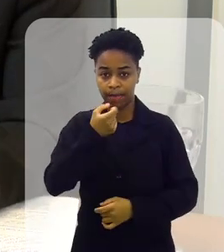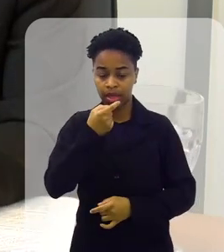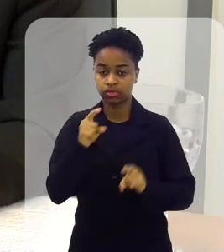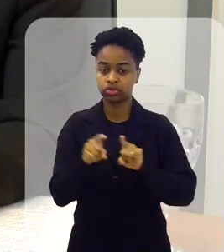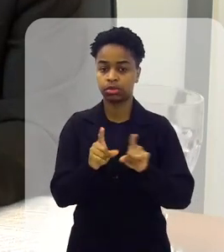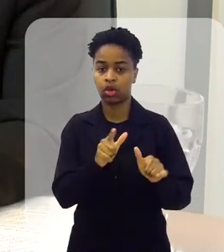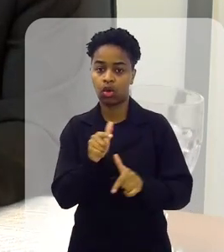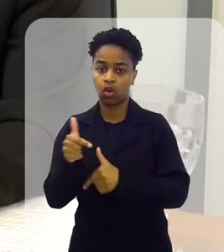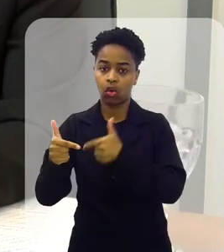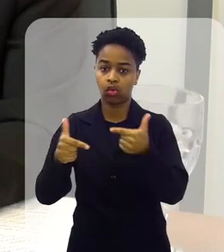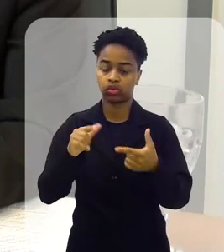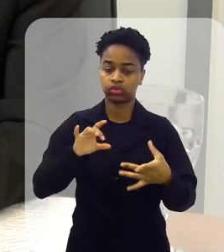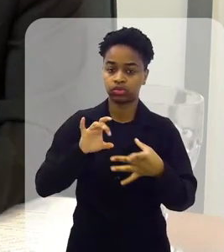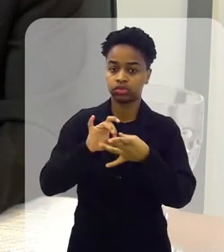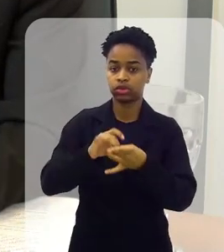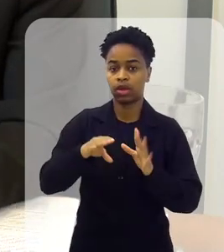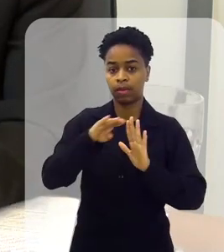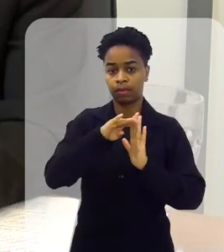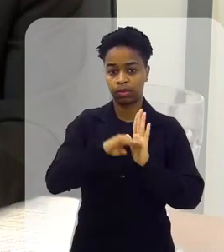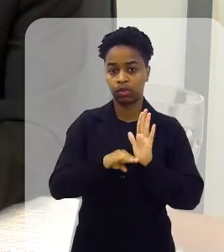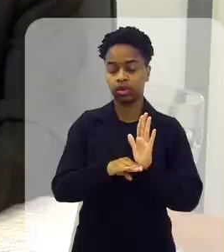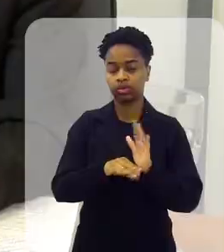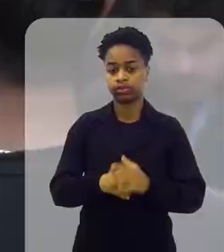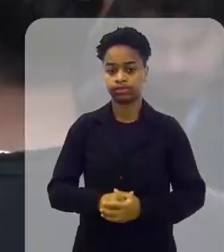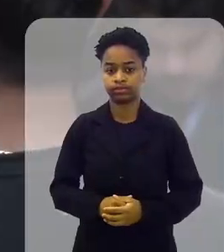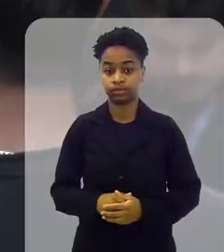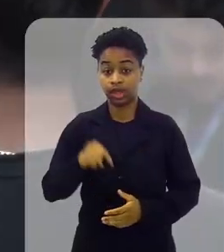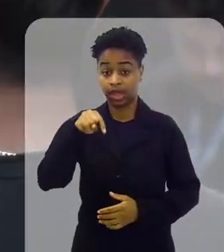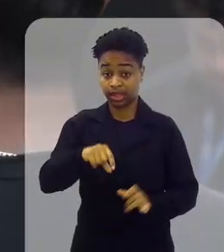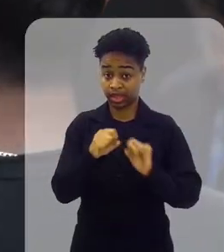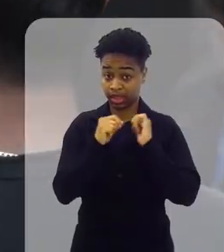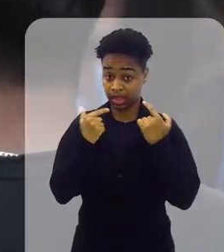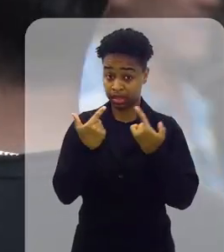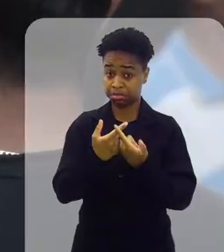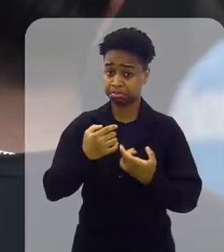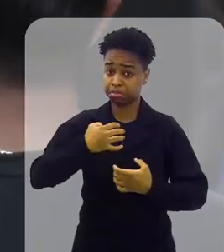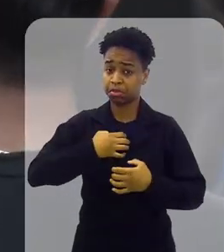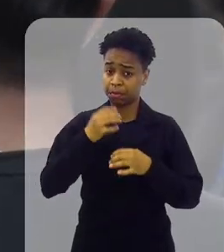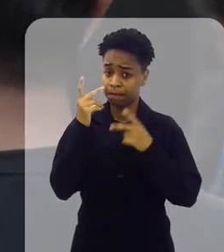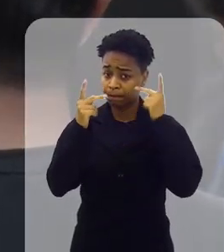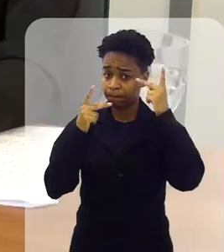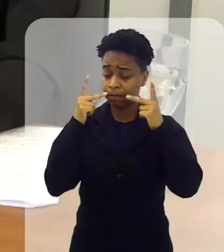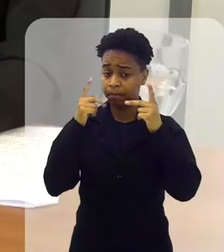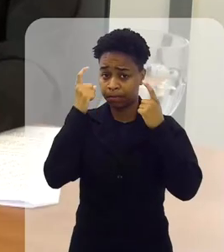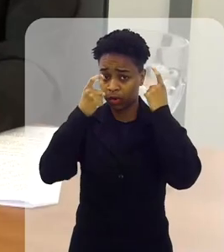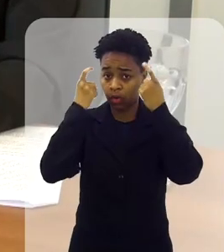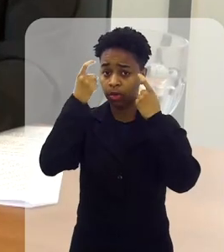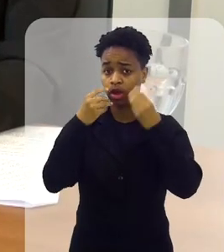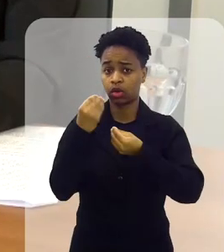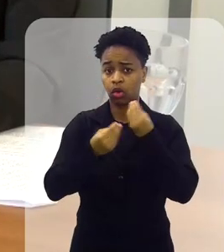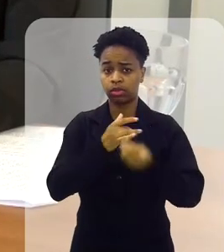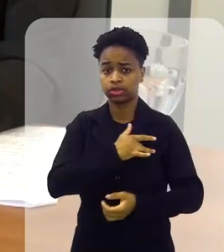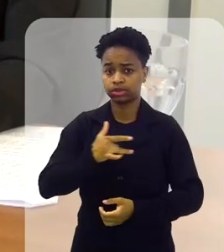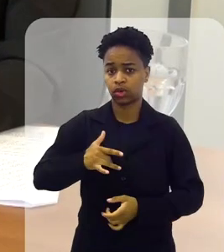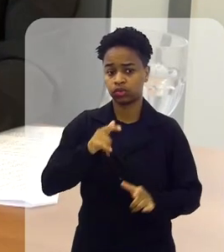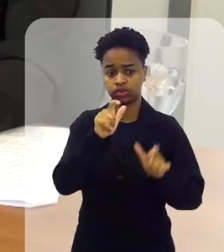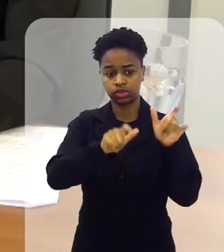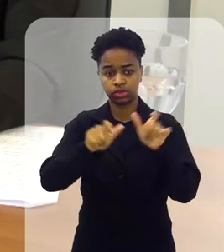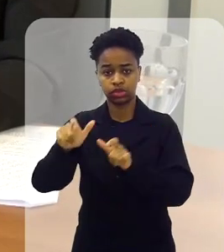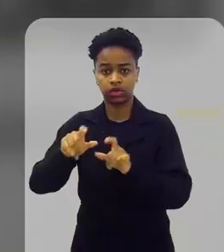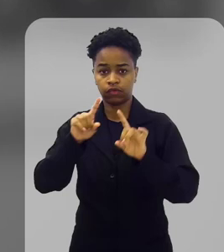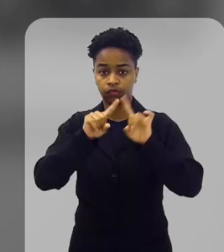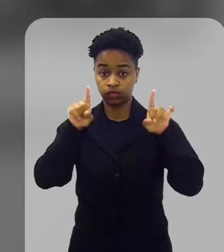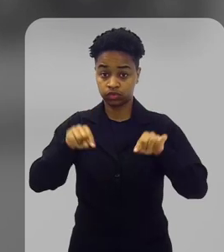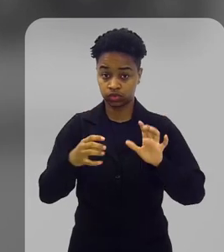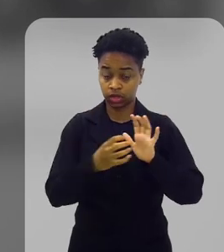dentre outras que estão presentes nesse programa muito amplo. A Alerj, preocupada com a saúde de seus servidores e da população do